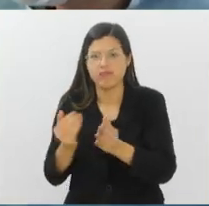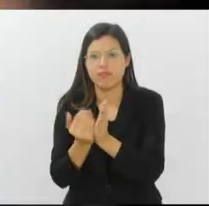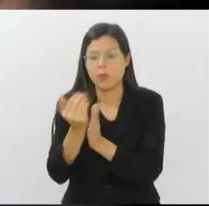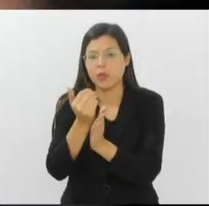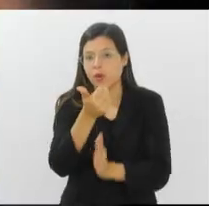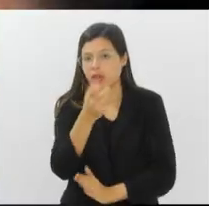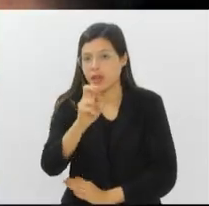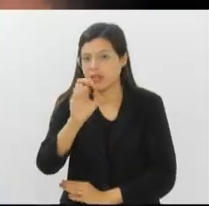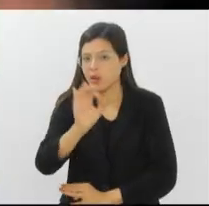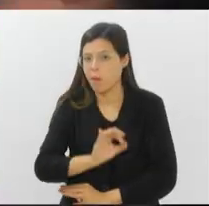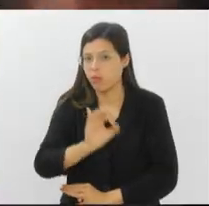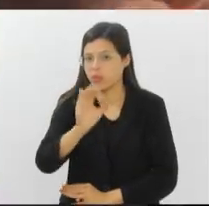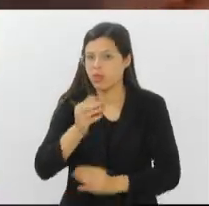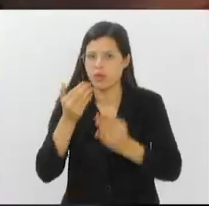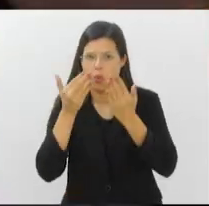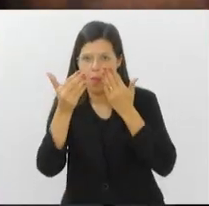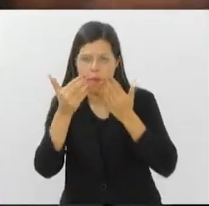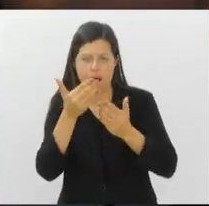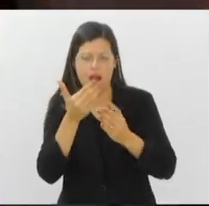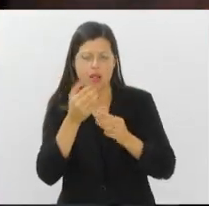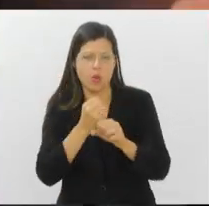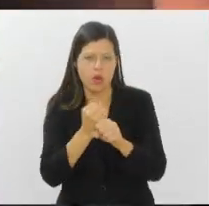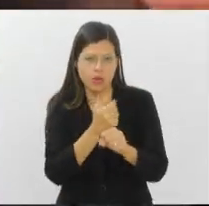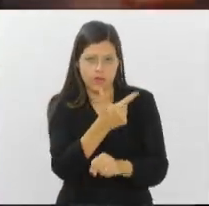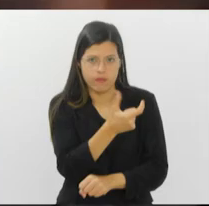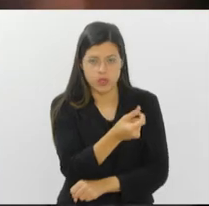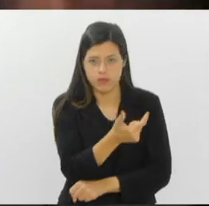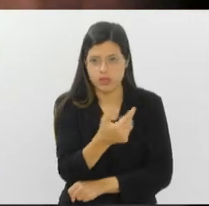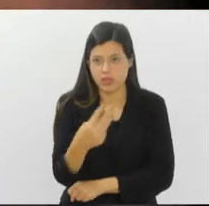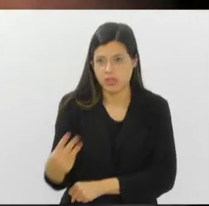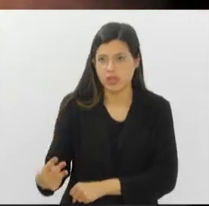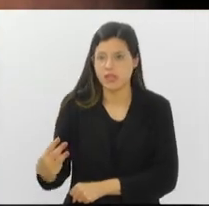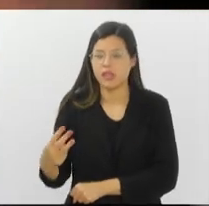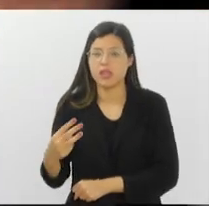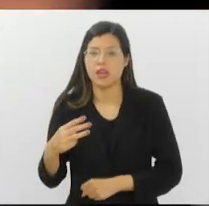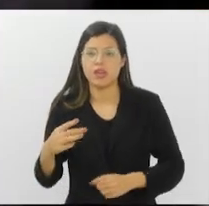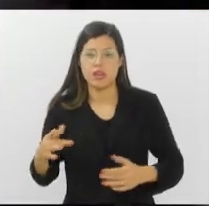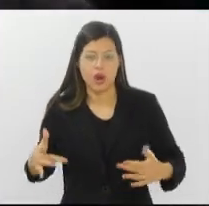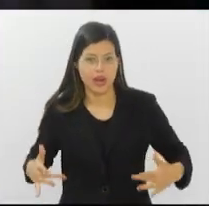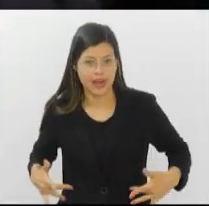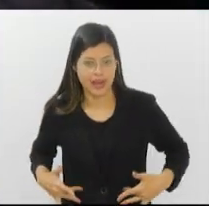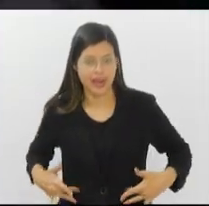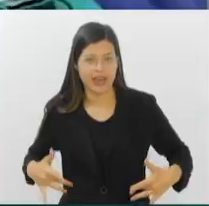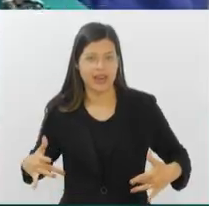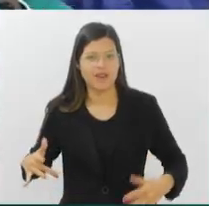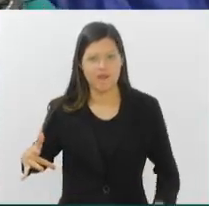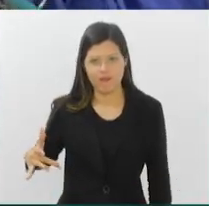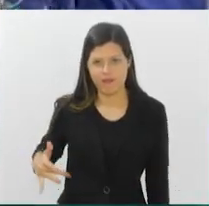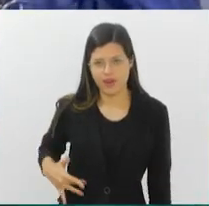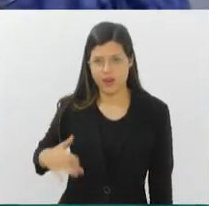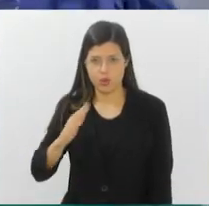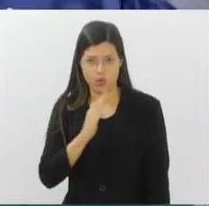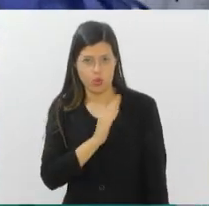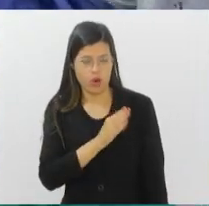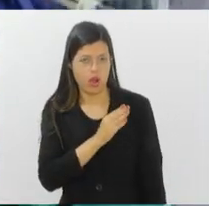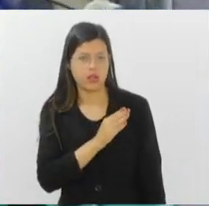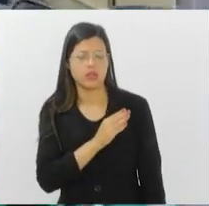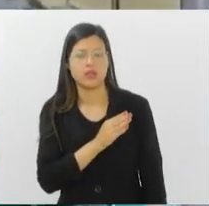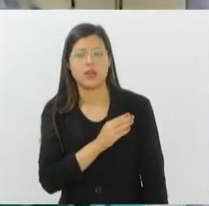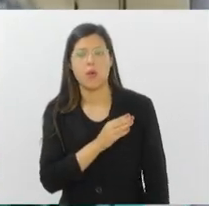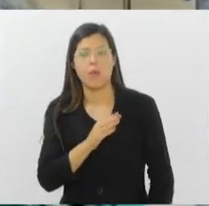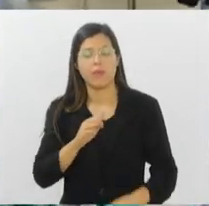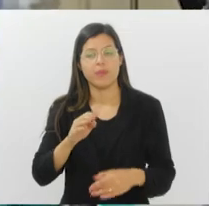ao mesmo período de 2023. Os órgãos mais captados foram rim, fígado e coração. Na rede estadual de saúde,